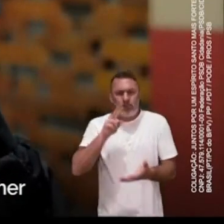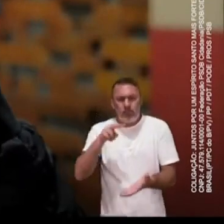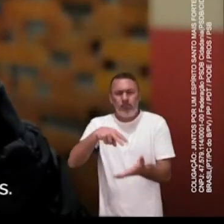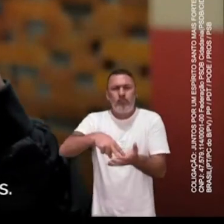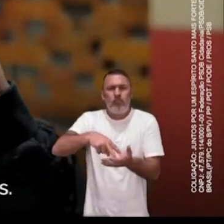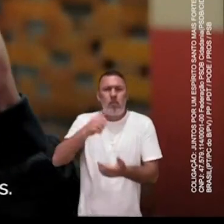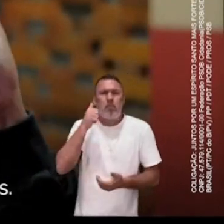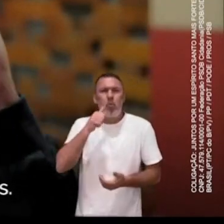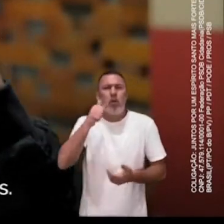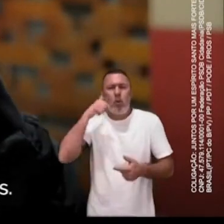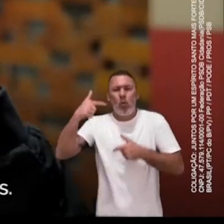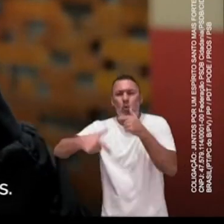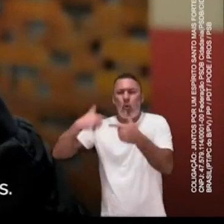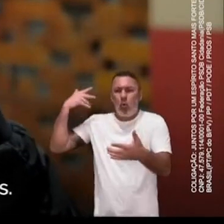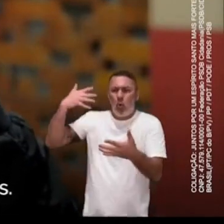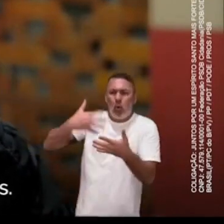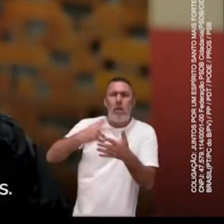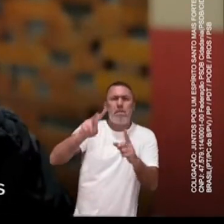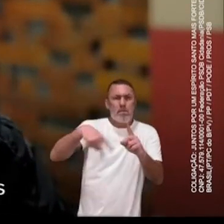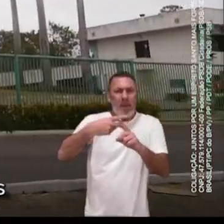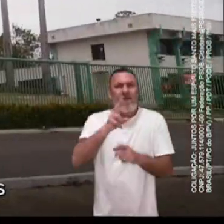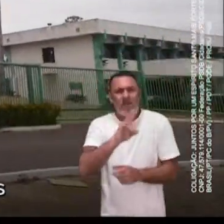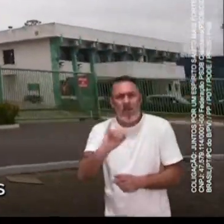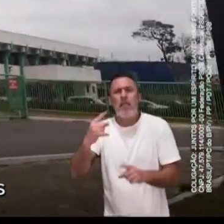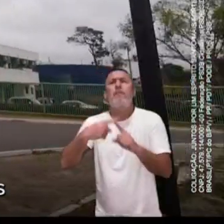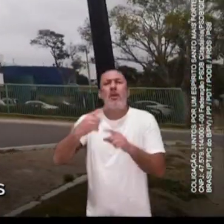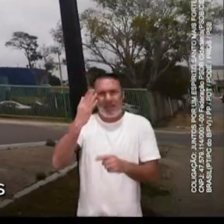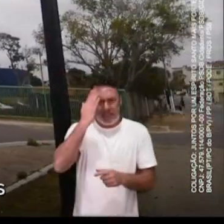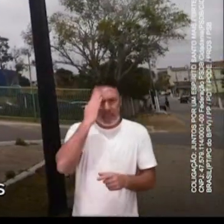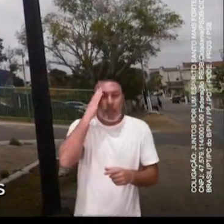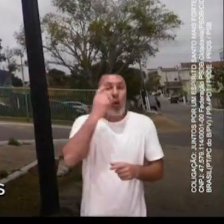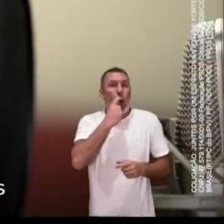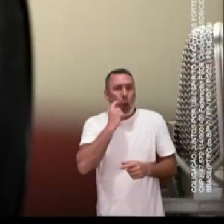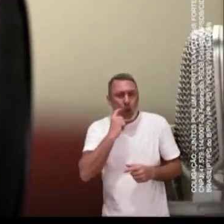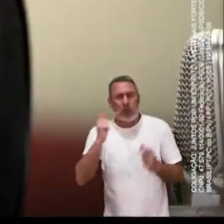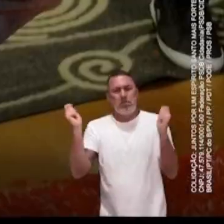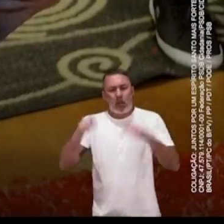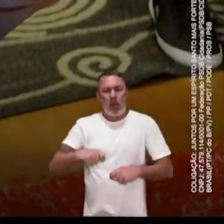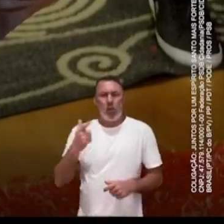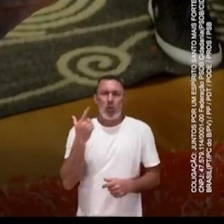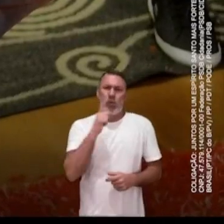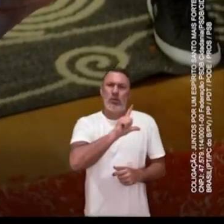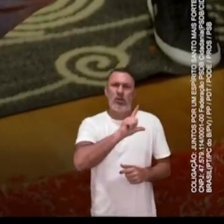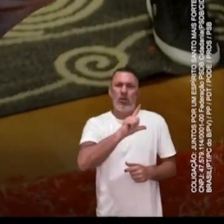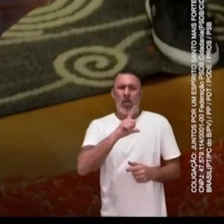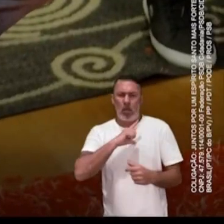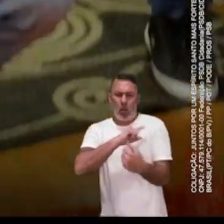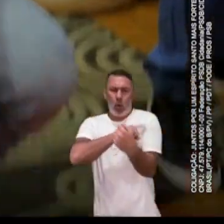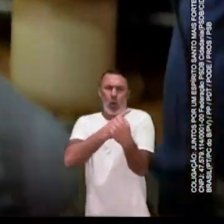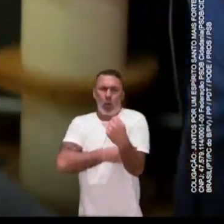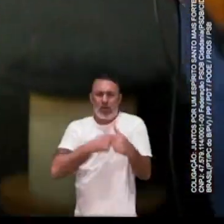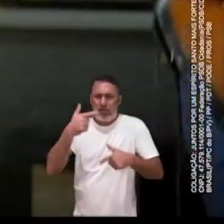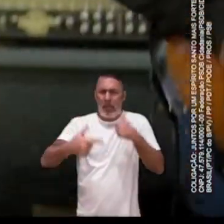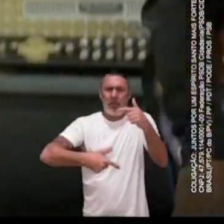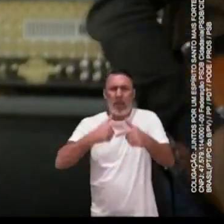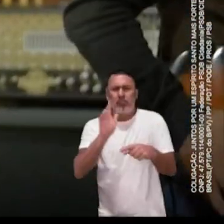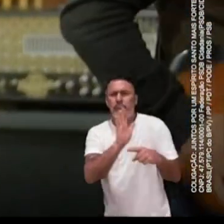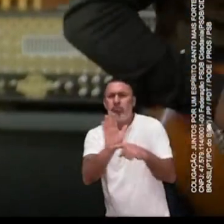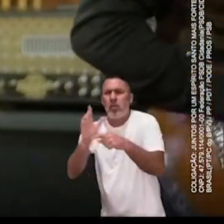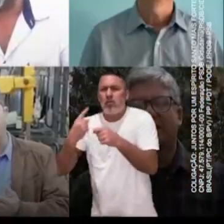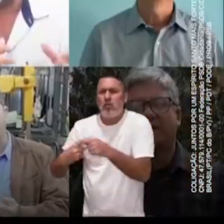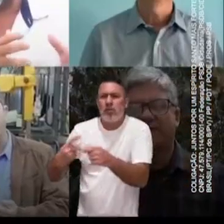dessa mulher que tanto fez. E vai fazer muito mais, porque sabemos que Rose de Freitas é capaz. Mulher guerreira, nesse sentido é de